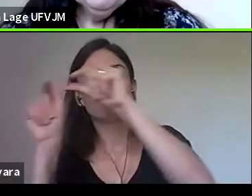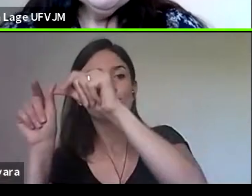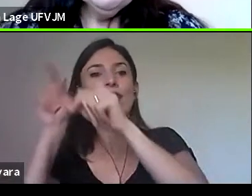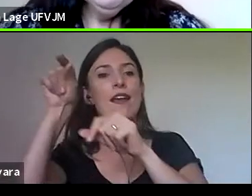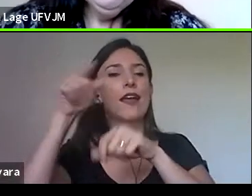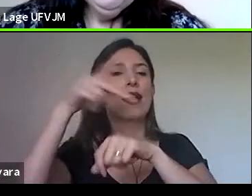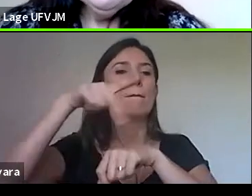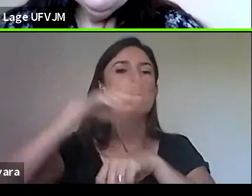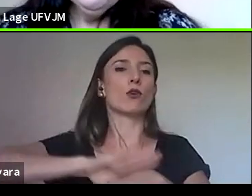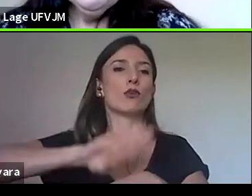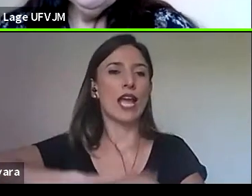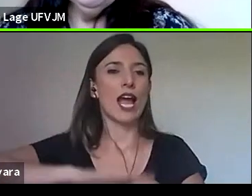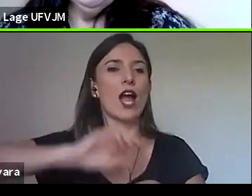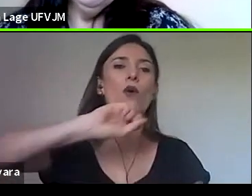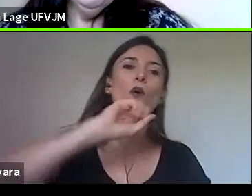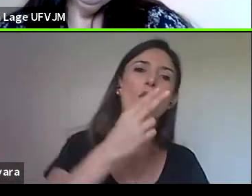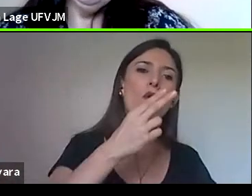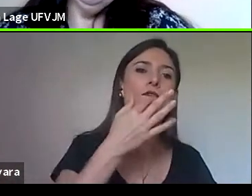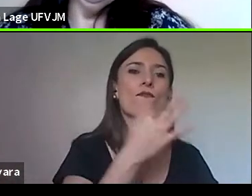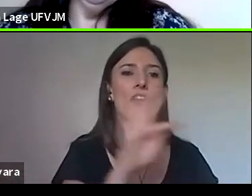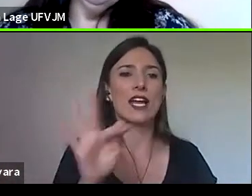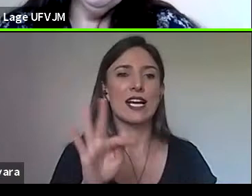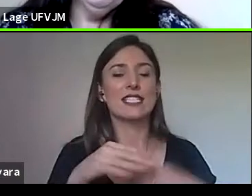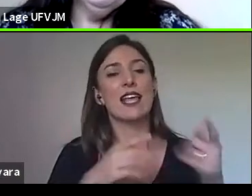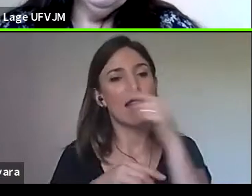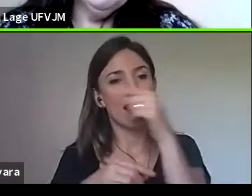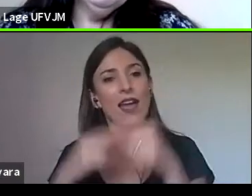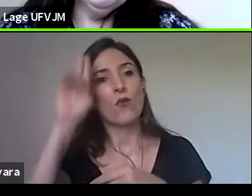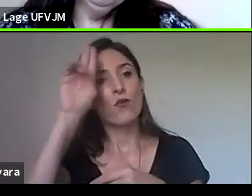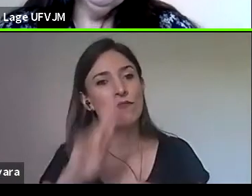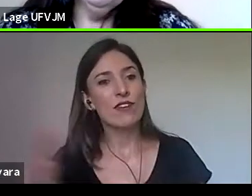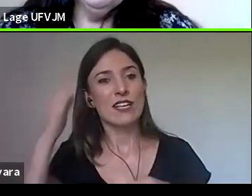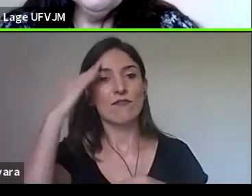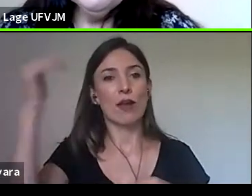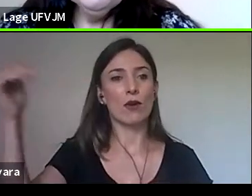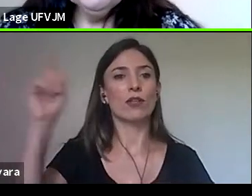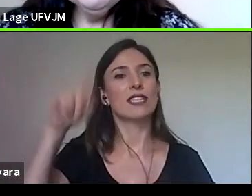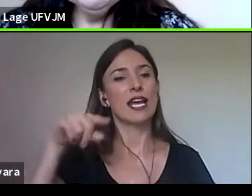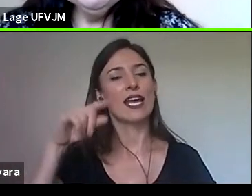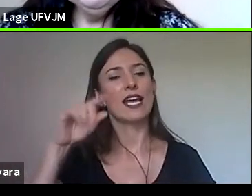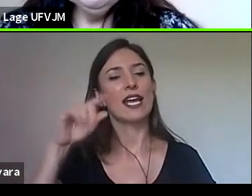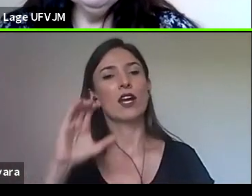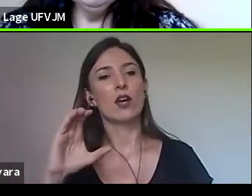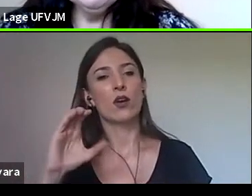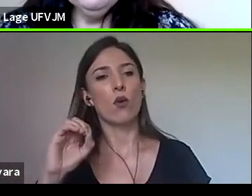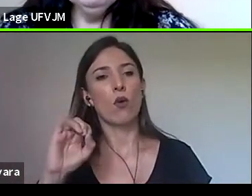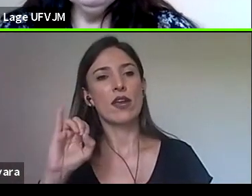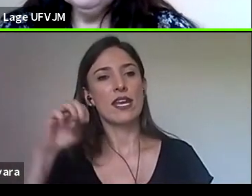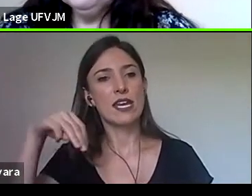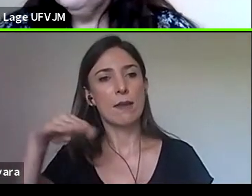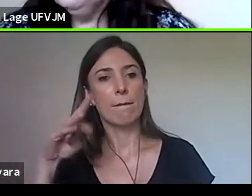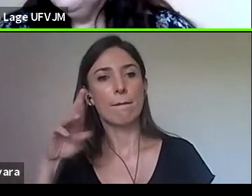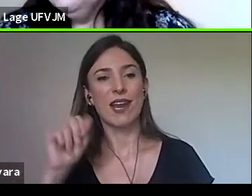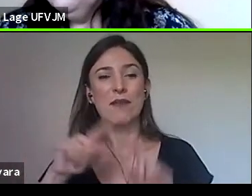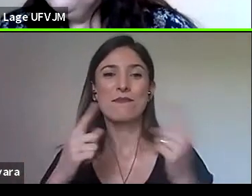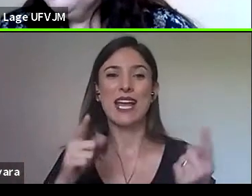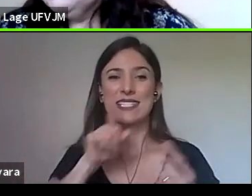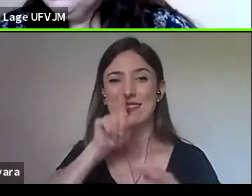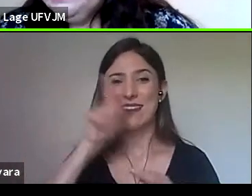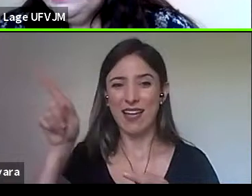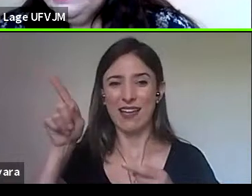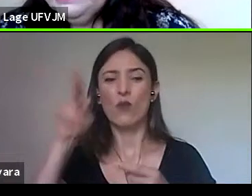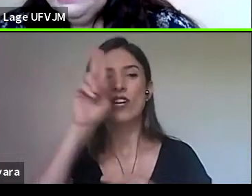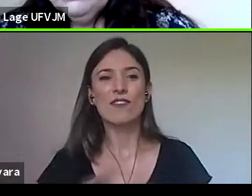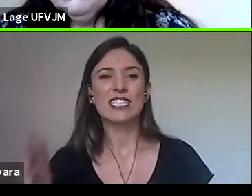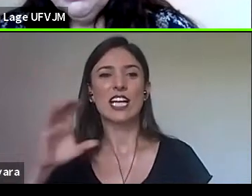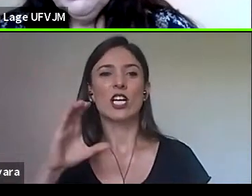Coimbra. Mas era uma universidade ainda muito voltada para uma metodologia, vamos dizer assim, né? usava muito o